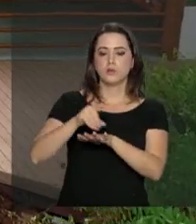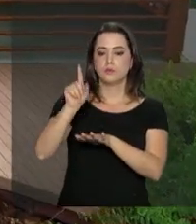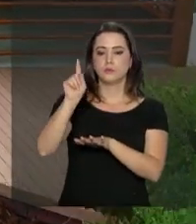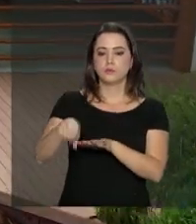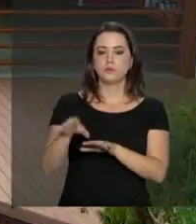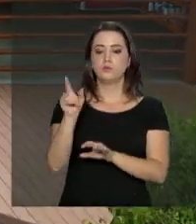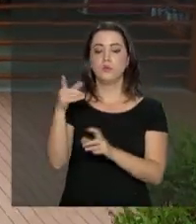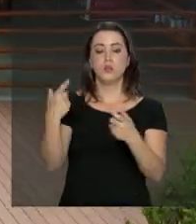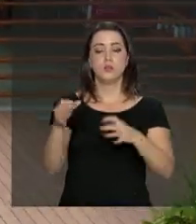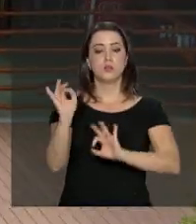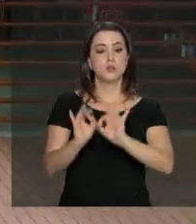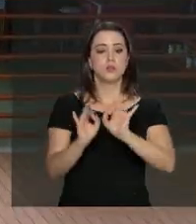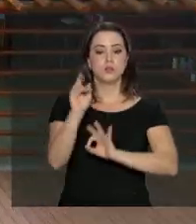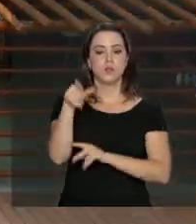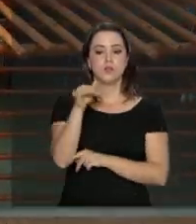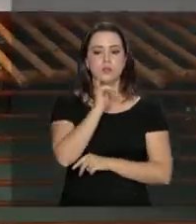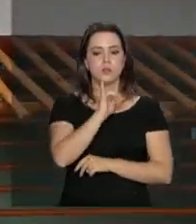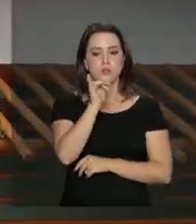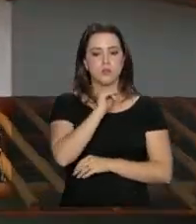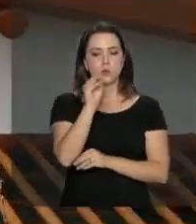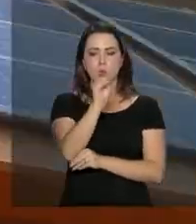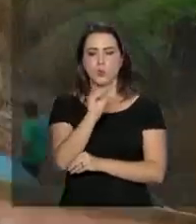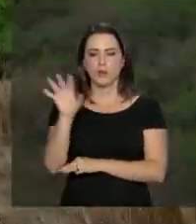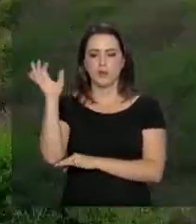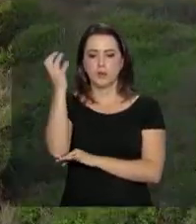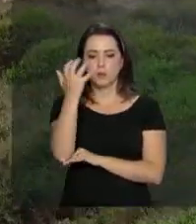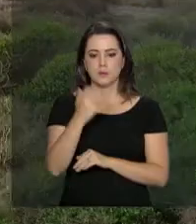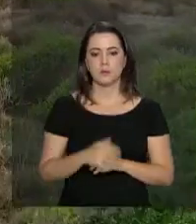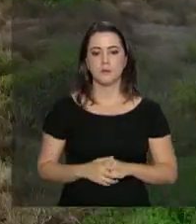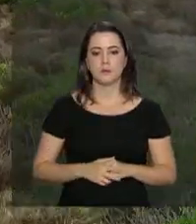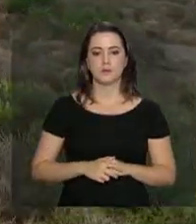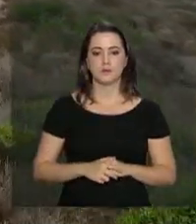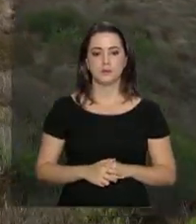essa estrutura é um exemplo de sustentabilidade.